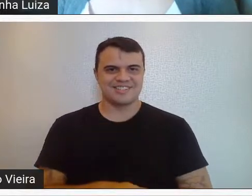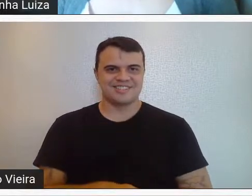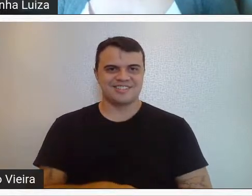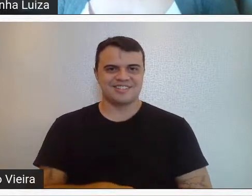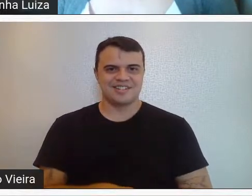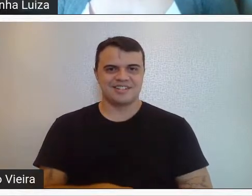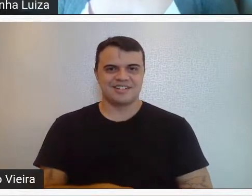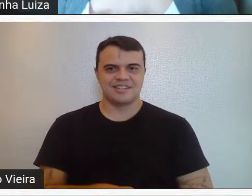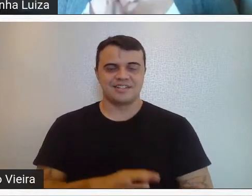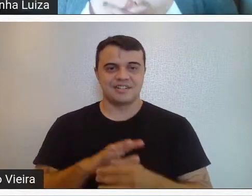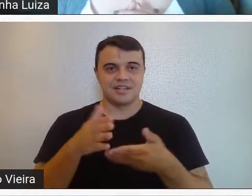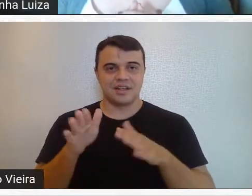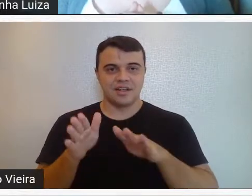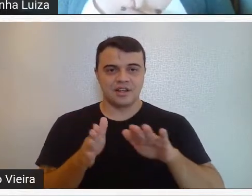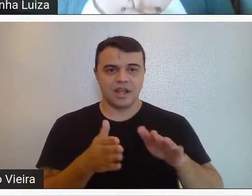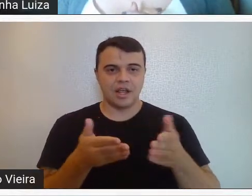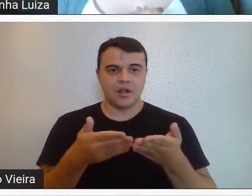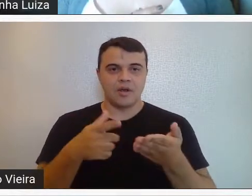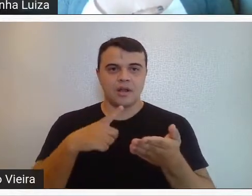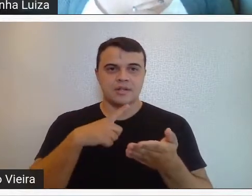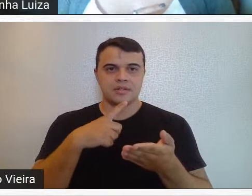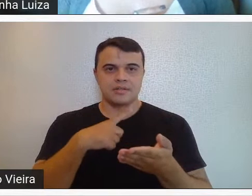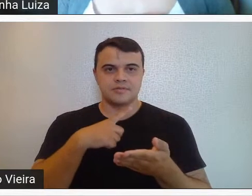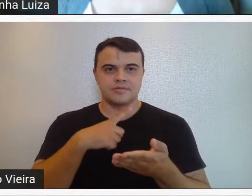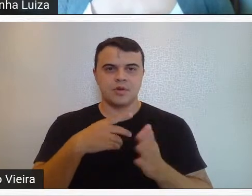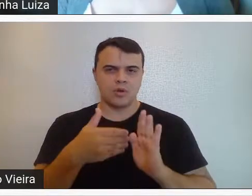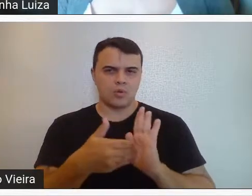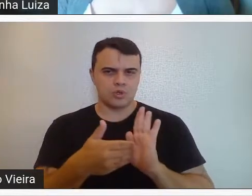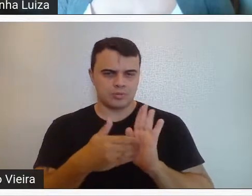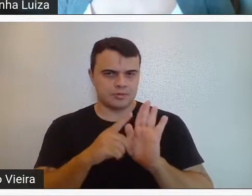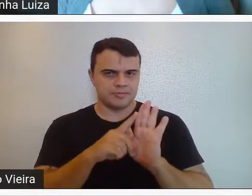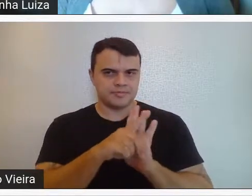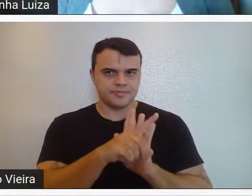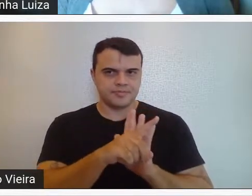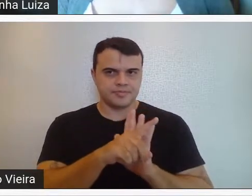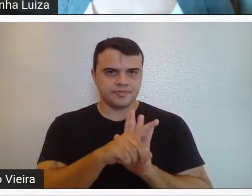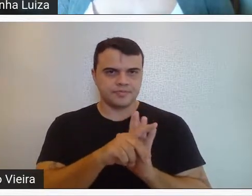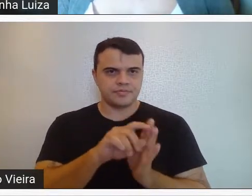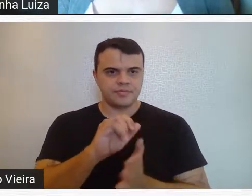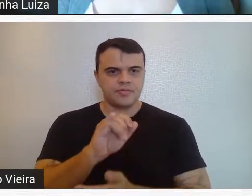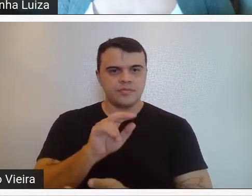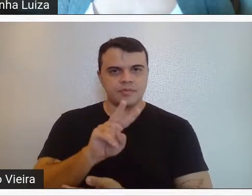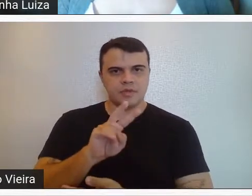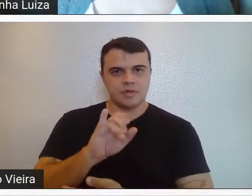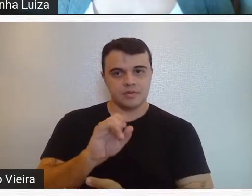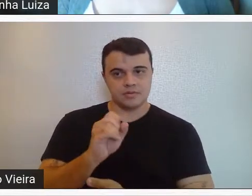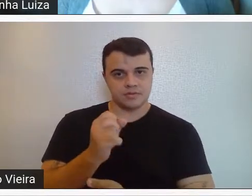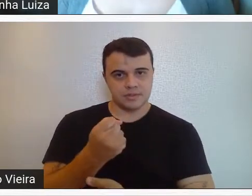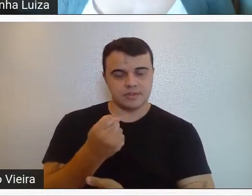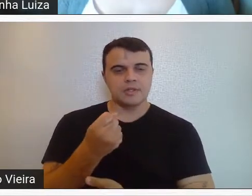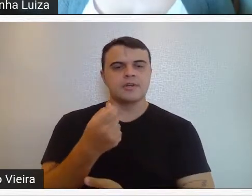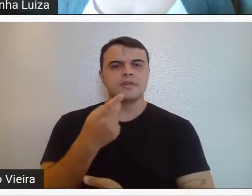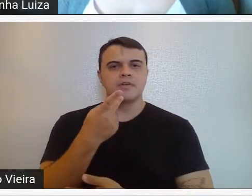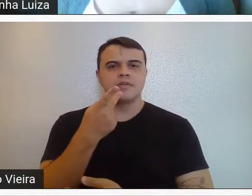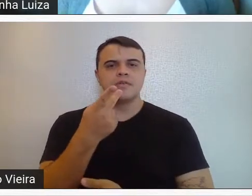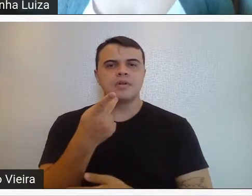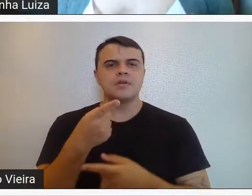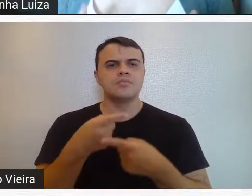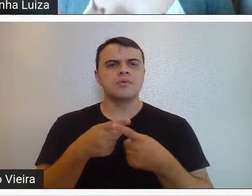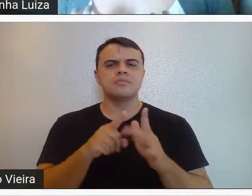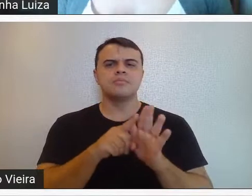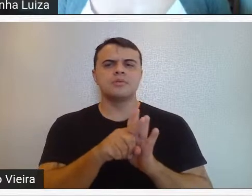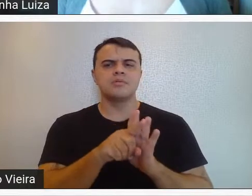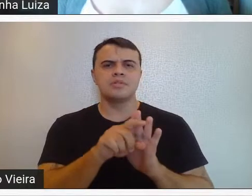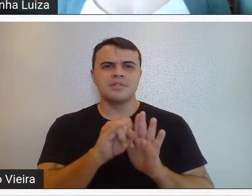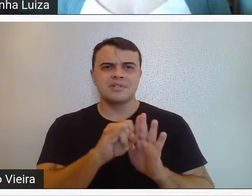E aí, gente, nós temos aqui uma última pergunta que é do Ives Teixeira Souza. Ele pergunta